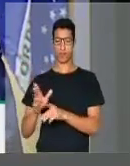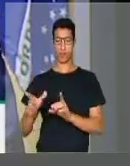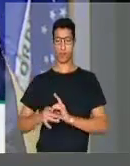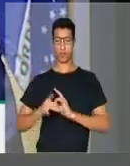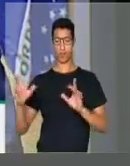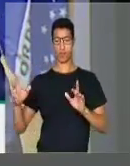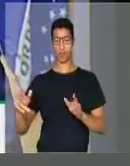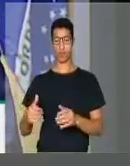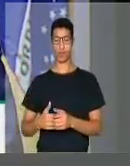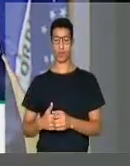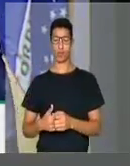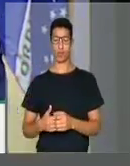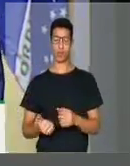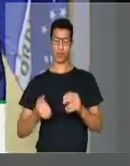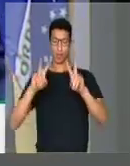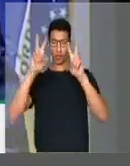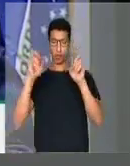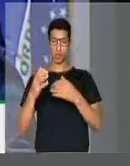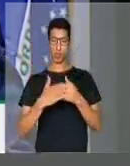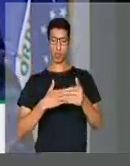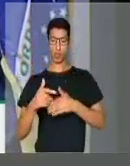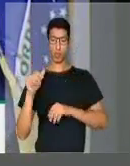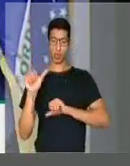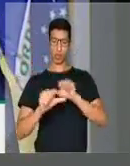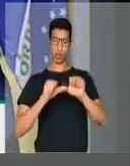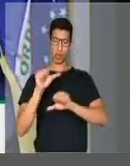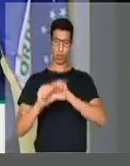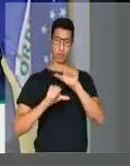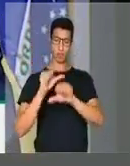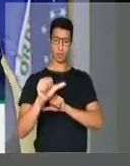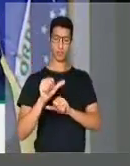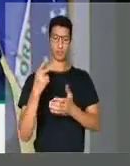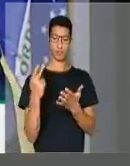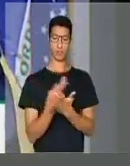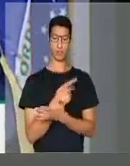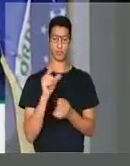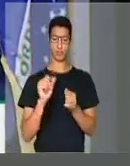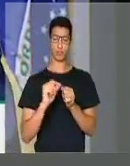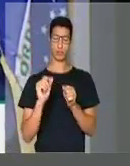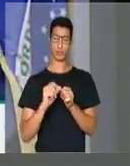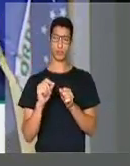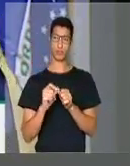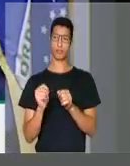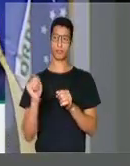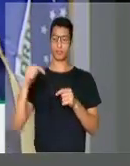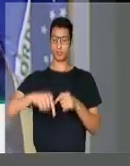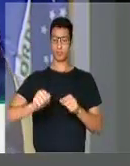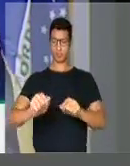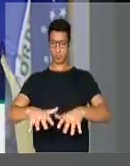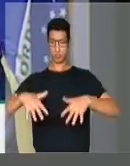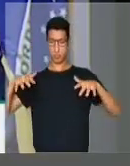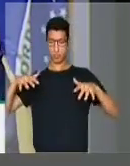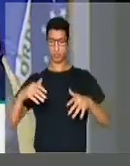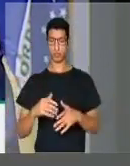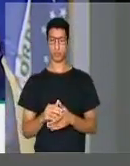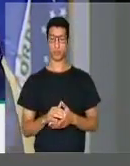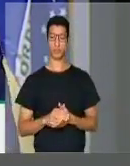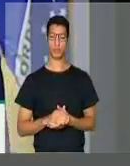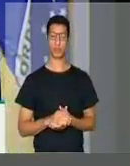liberdade de imprensa, a respeito de qualquer mudança que tem de ser feita aqui nesse plenário.